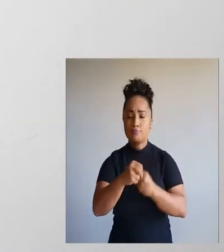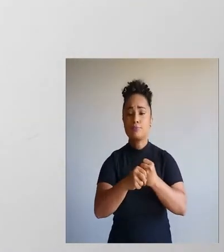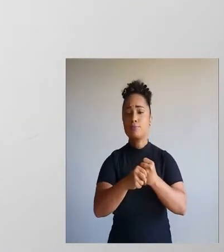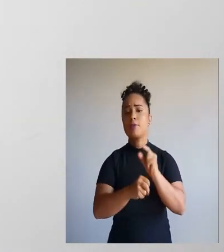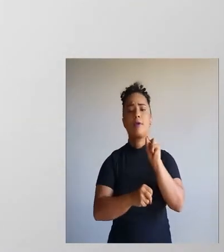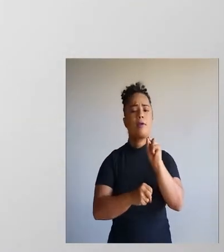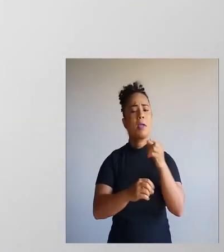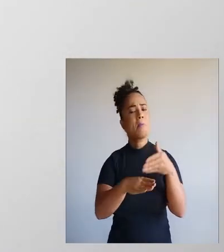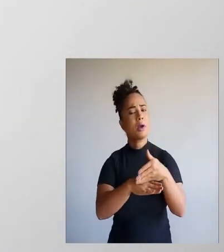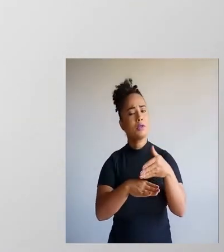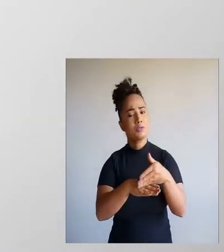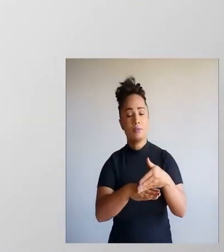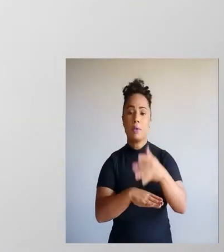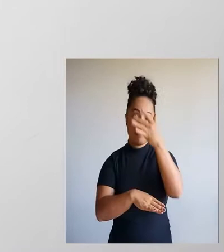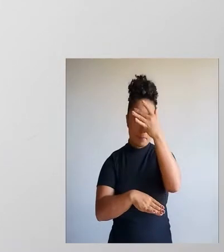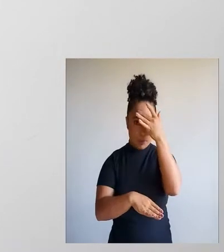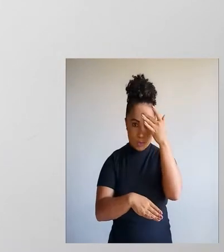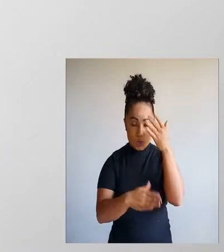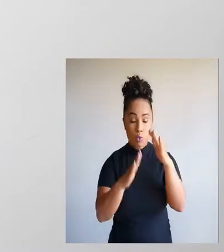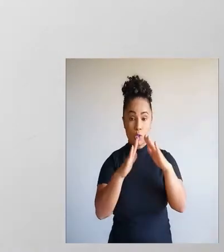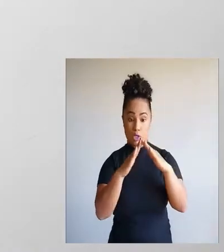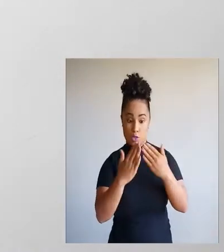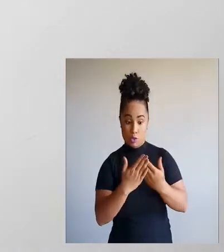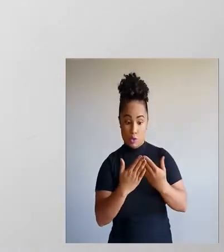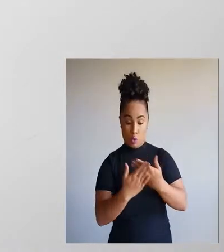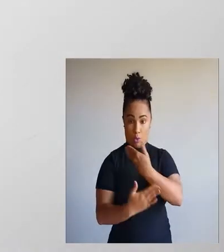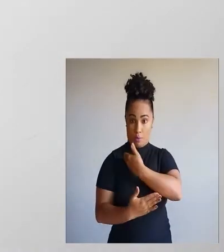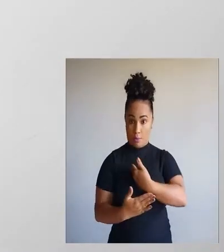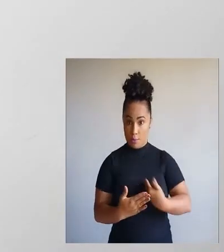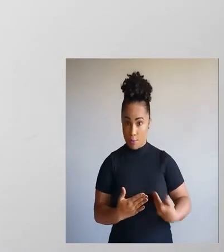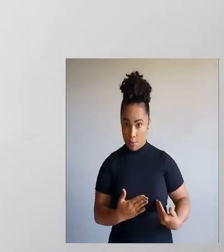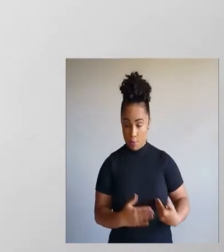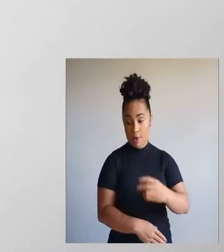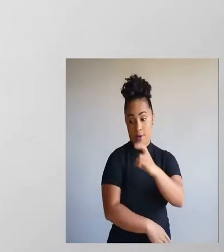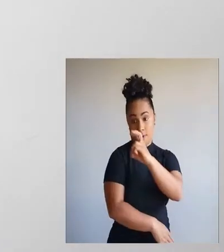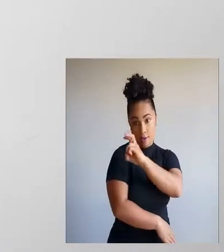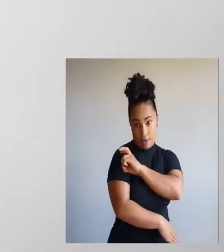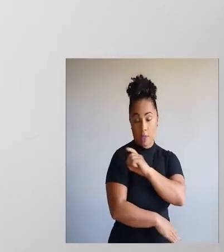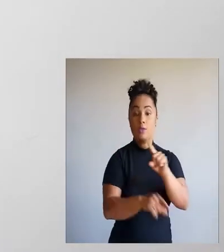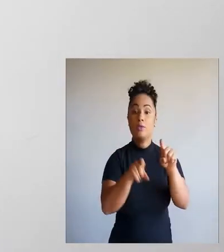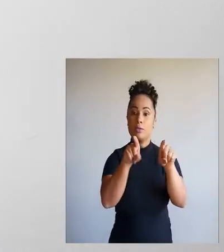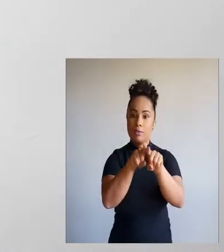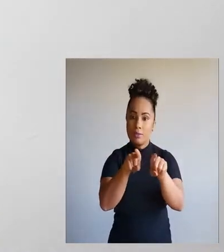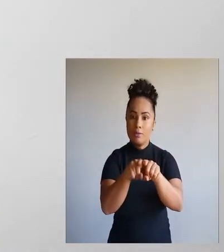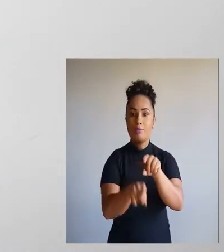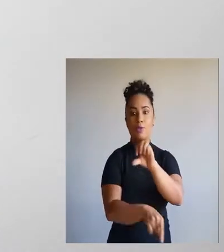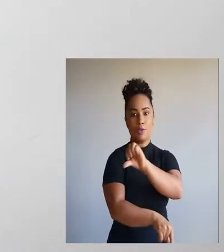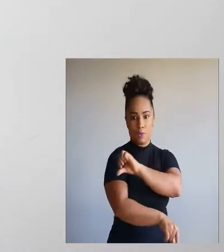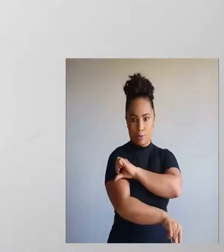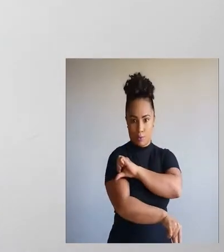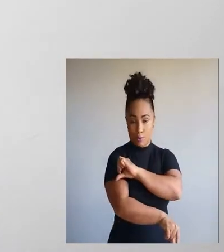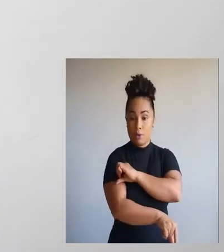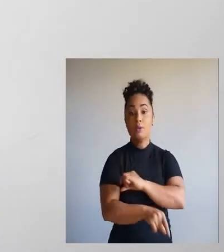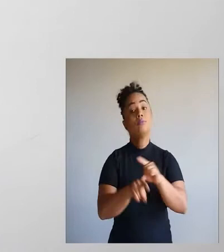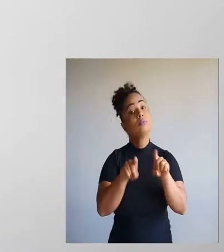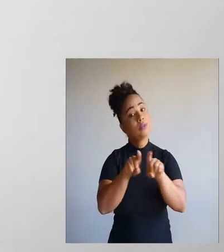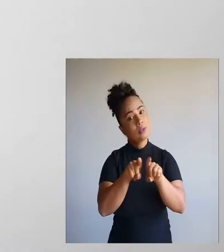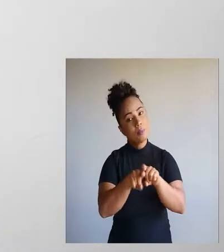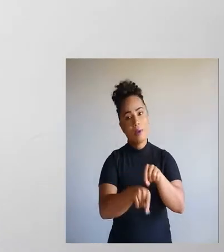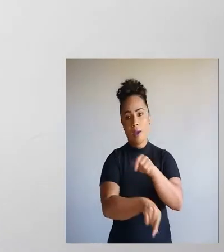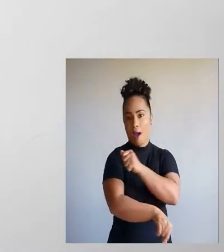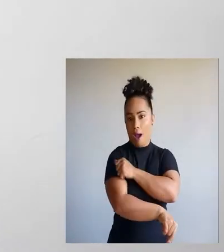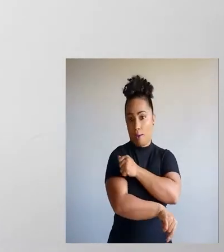que participam todos os estudantes de escolas públicas urbanas do quinto e do nono ano do ensino fundamental